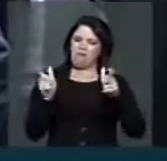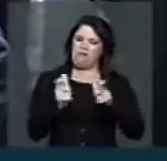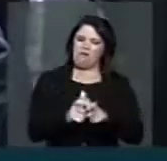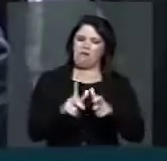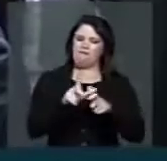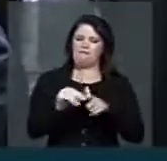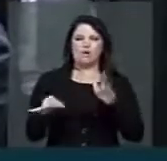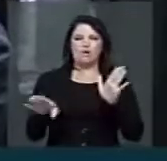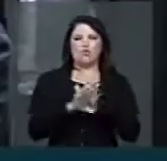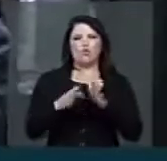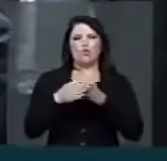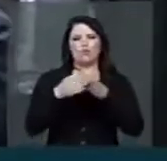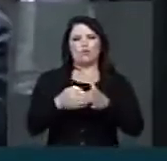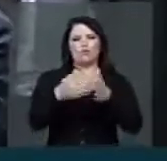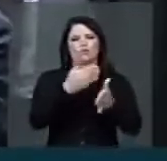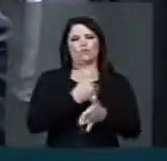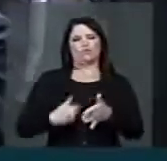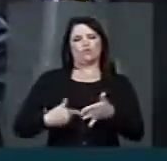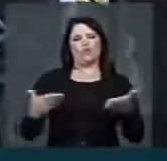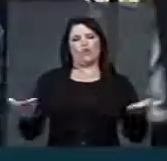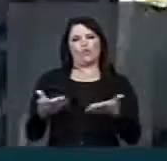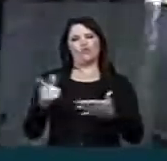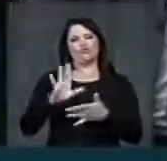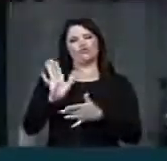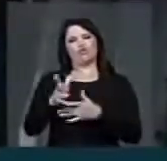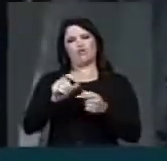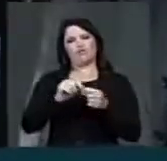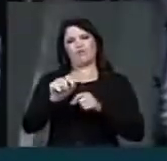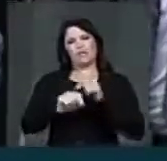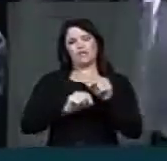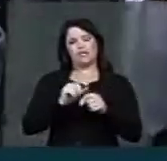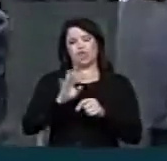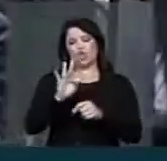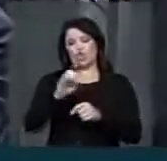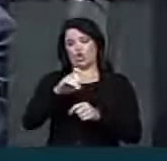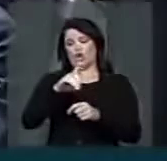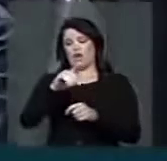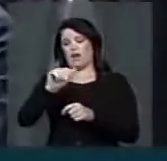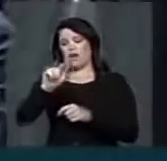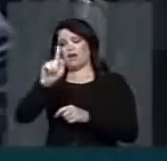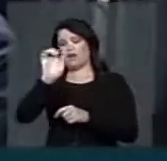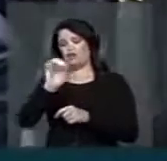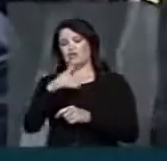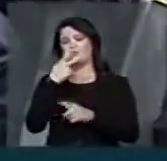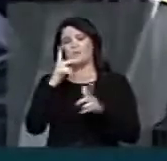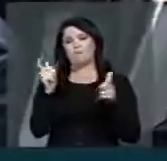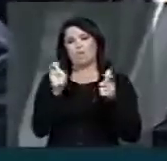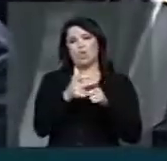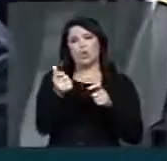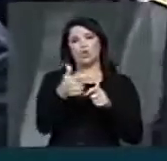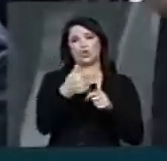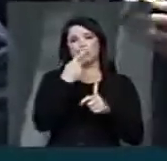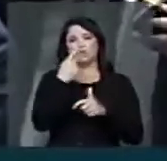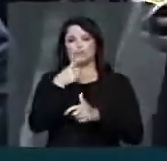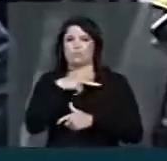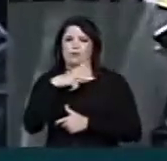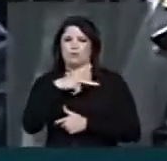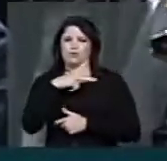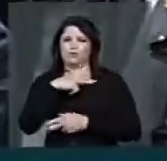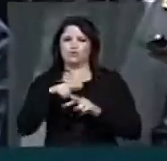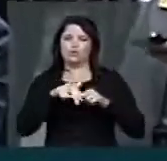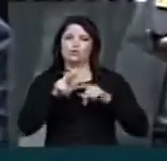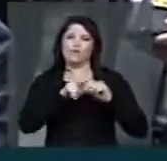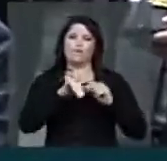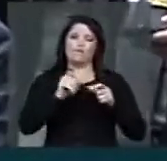dos portos públicos, que hoje já operam com uma tonelagem ano menor do que dos portos privados, para